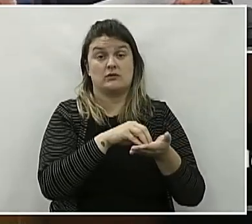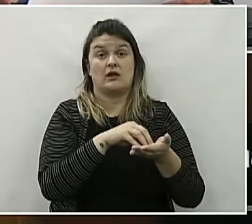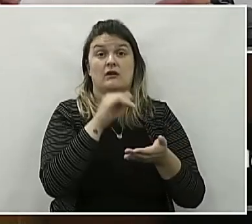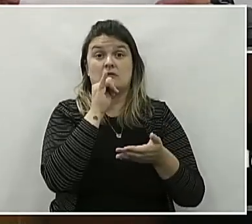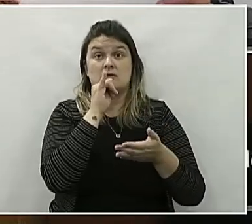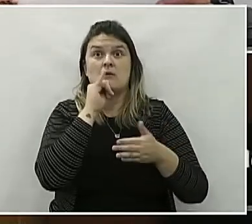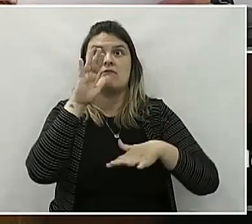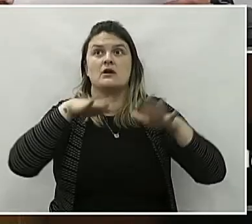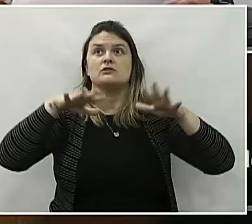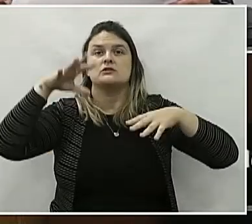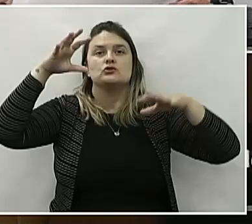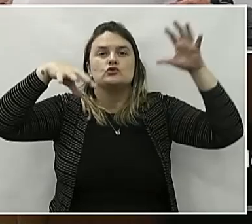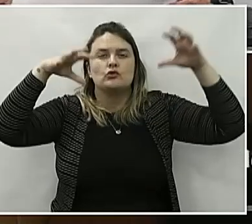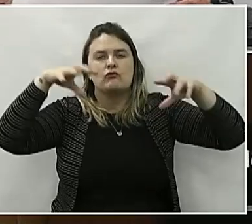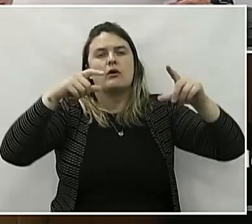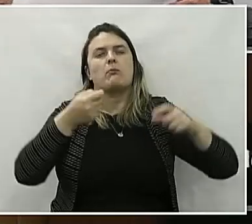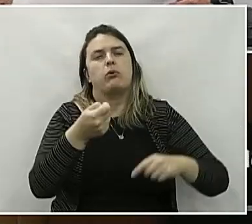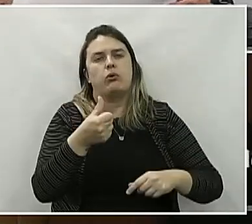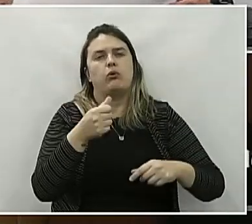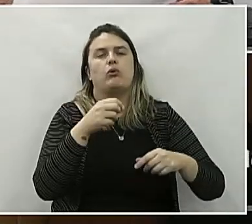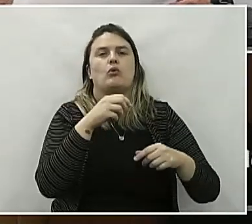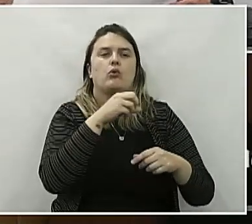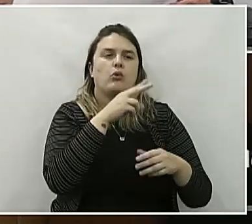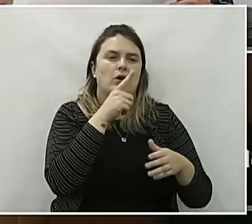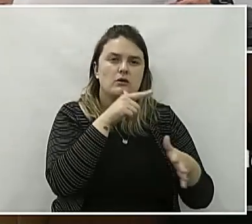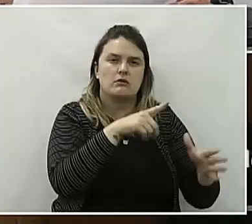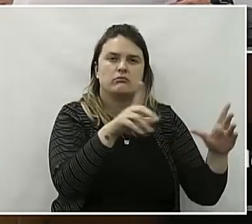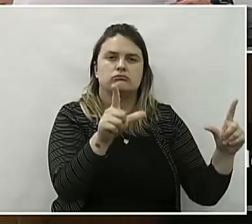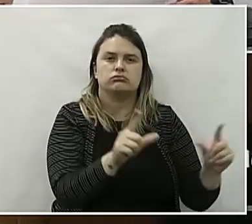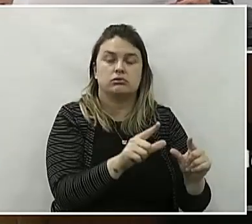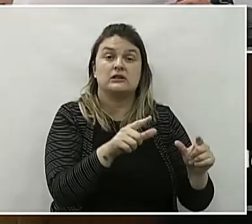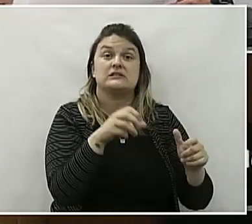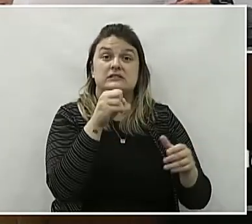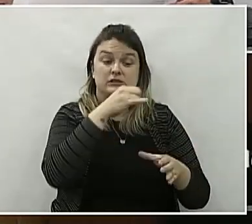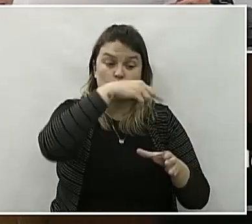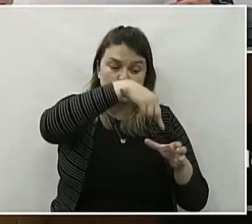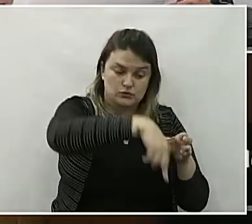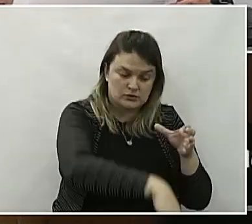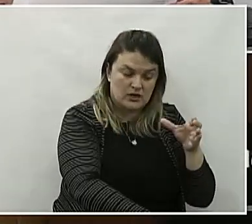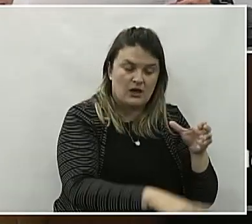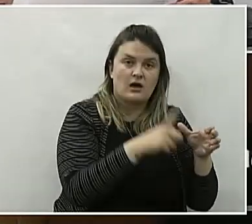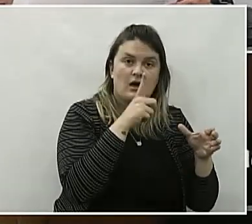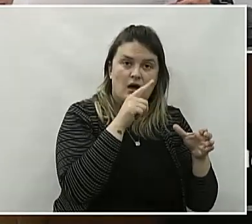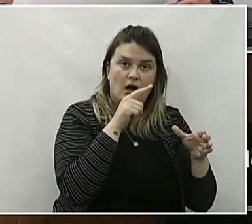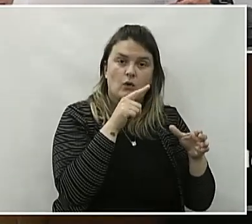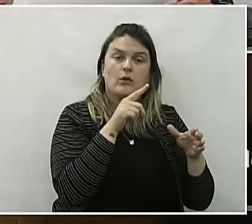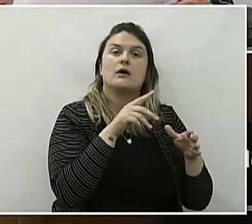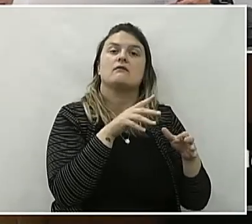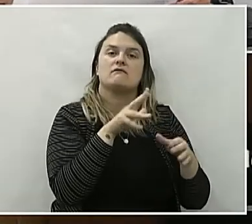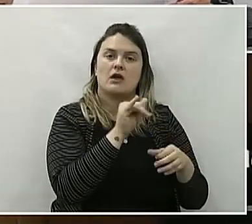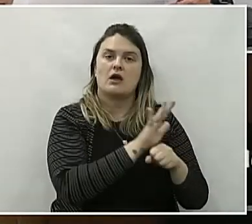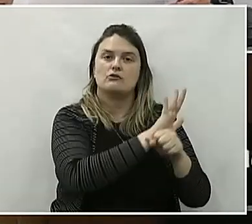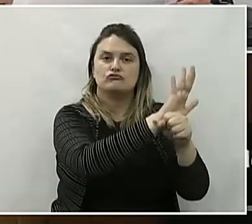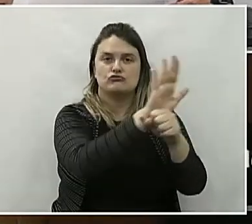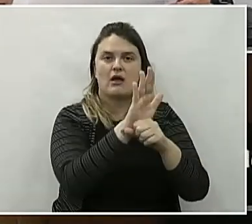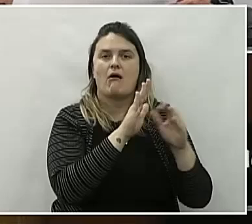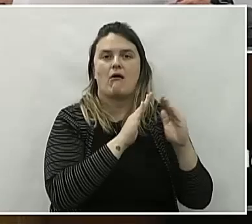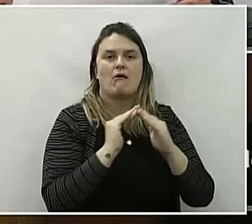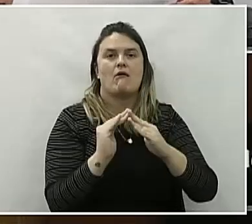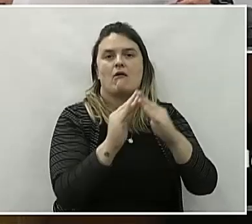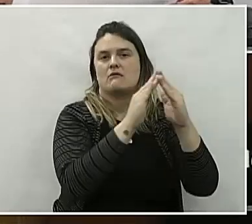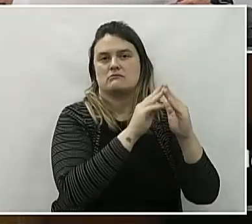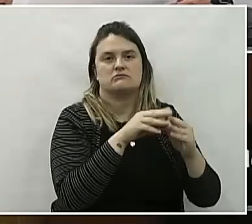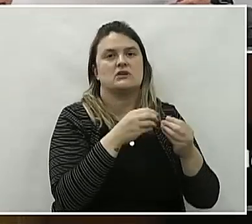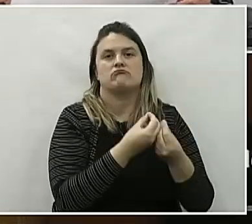manutenção na rede de distribuição. A construção de um poço artesiano traria uma solução permanente para essa questão, garantindo